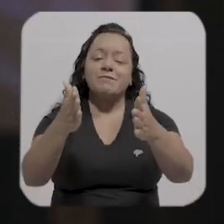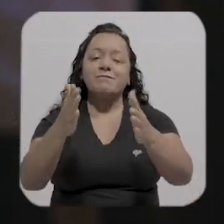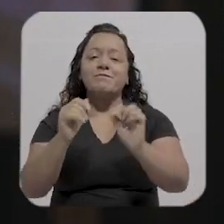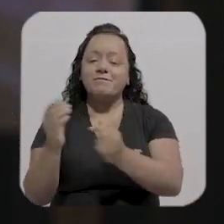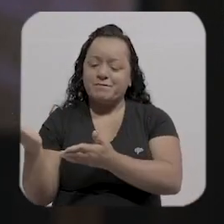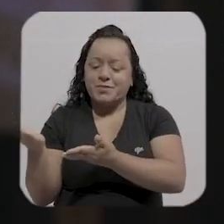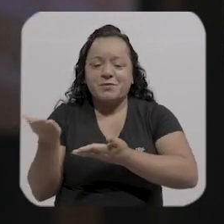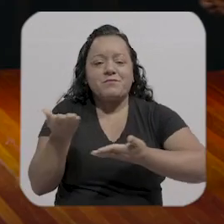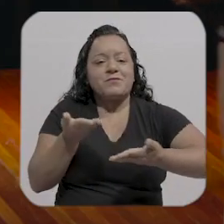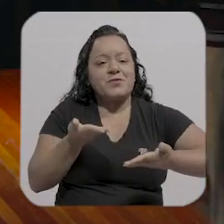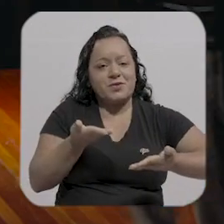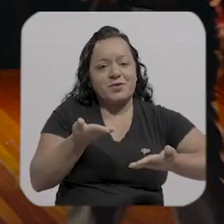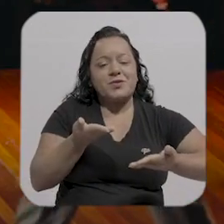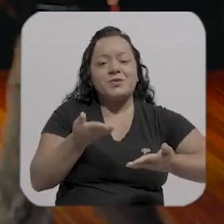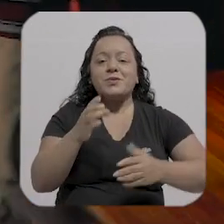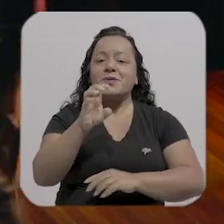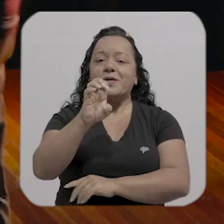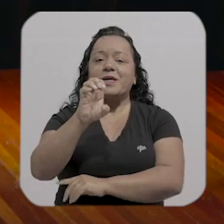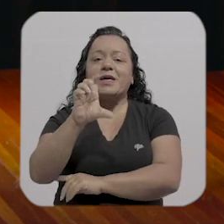Eliseu Braga.